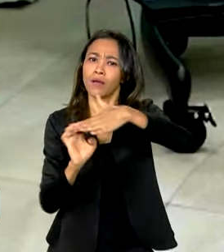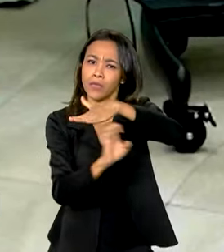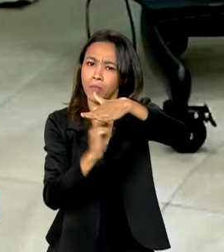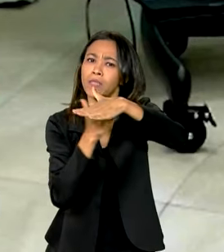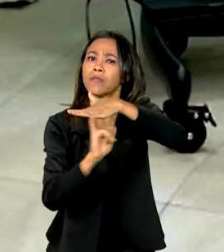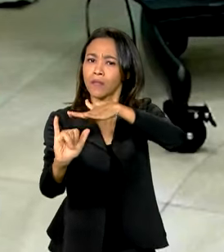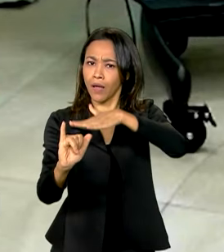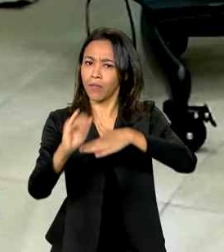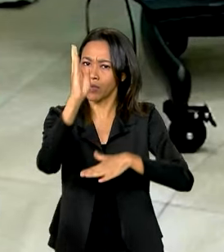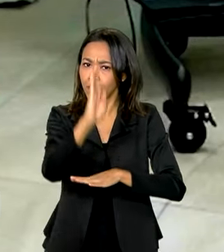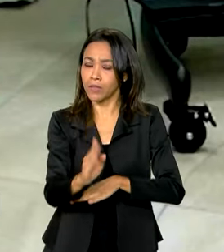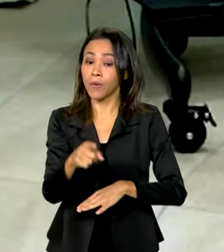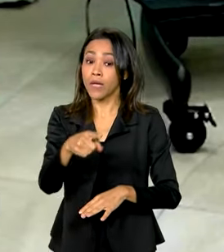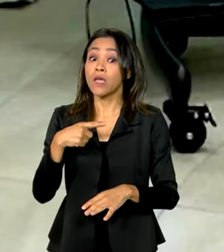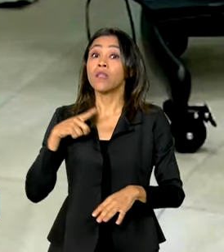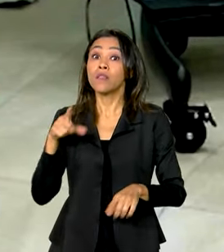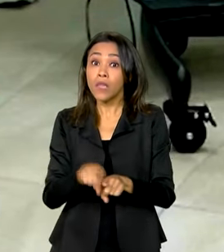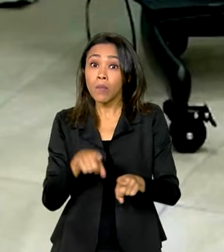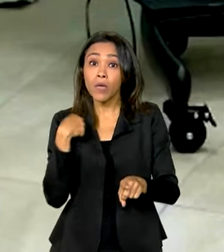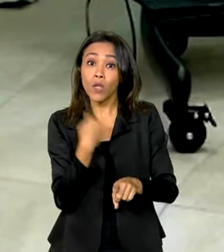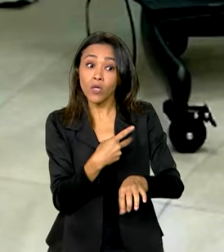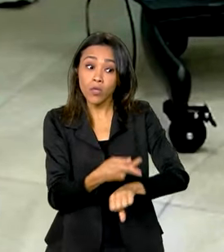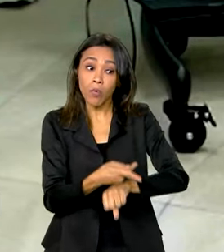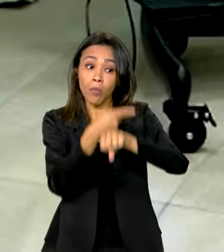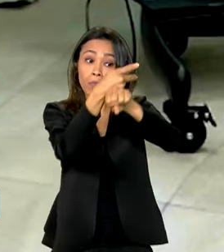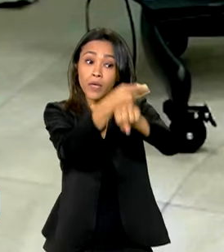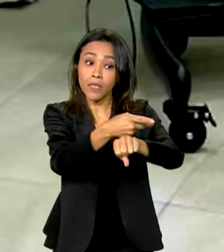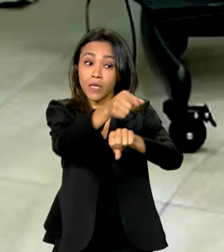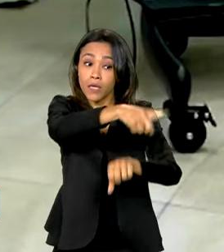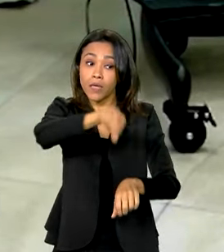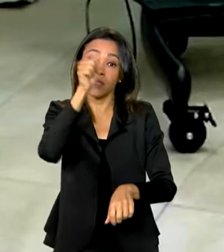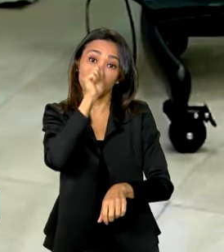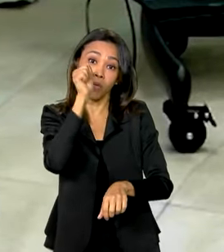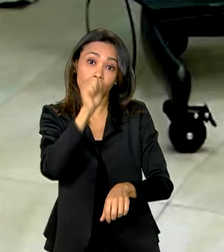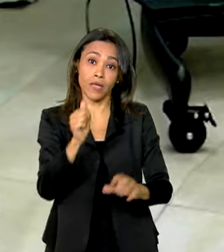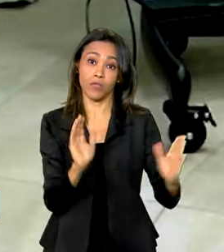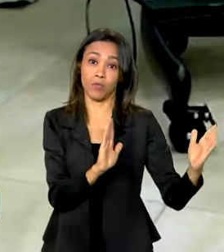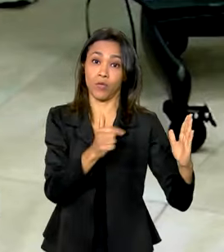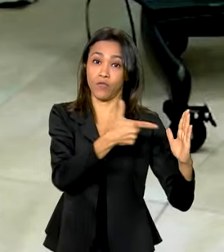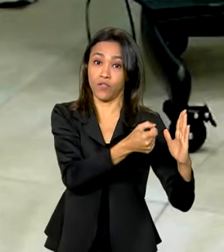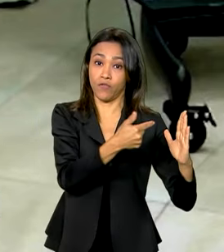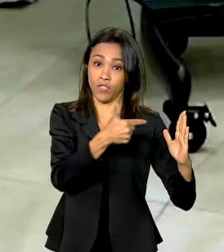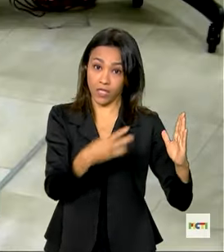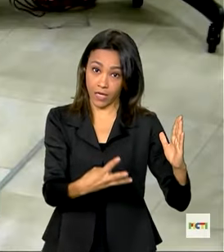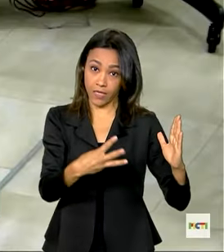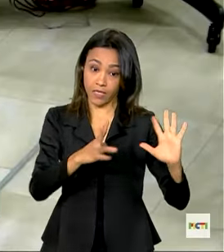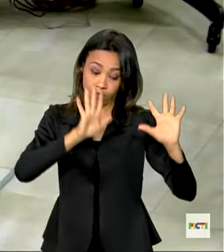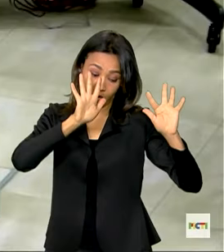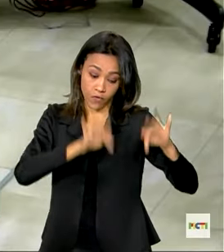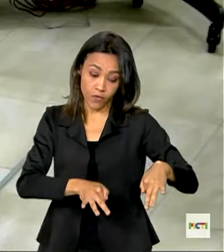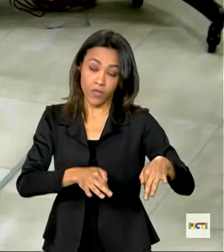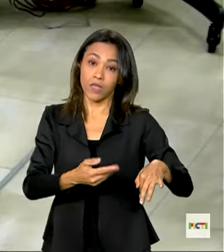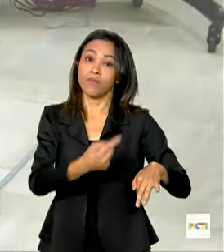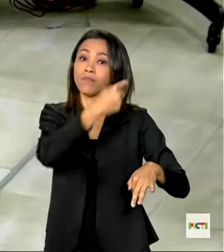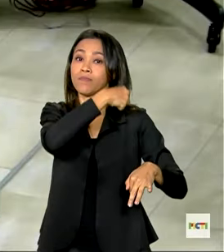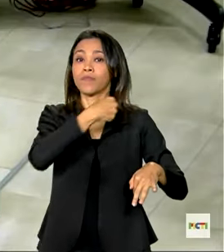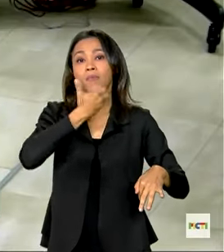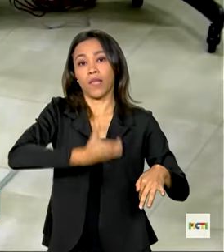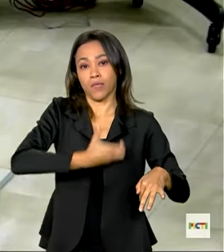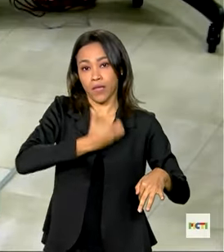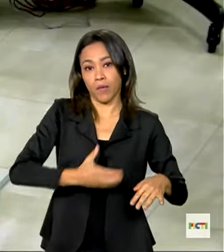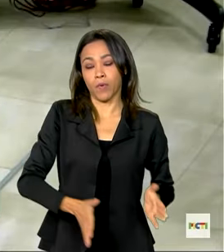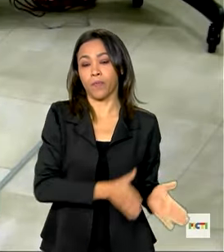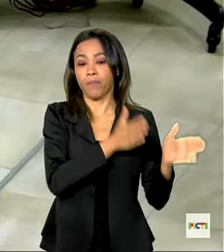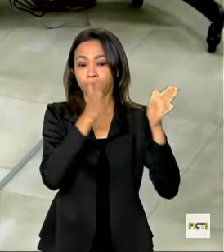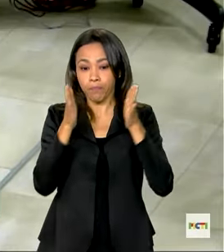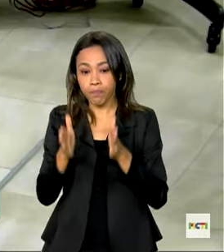lançando a nova edição como premiando as vencedoras da edição de 2023 que se encerrou em dezembro. Essa chamada